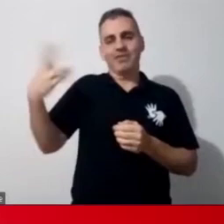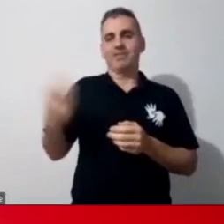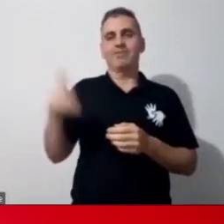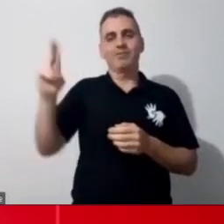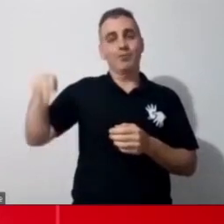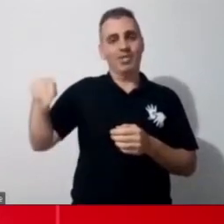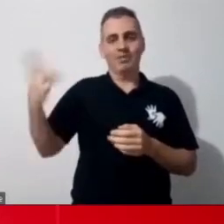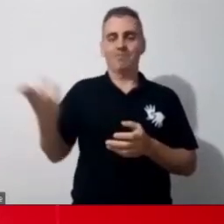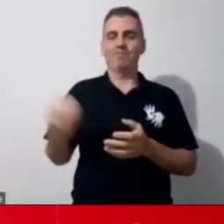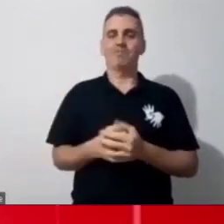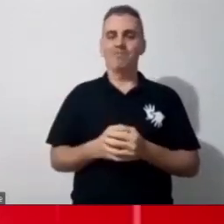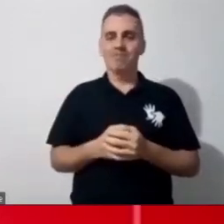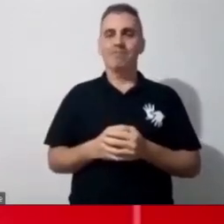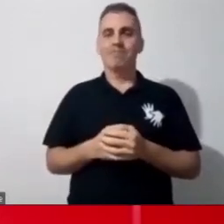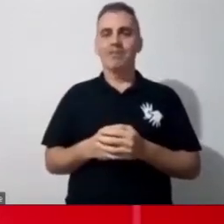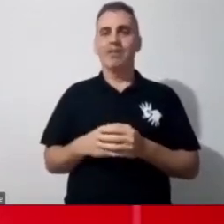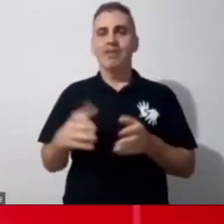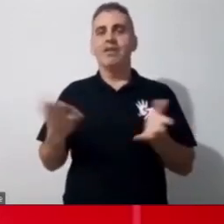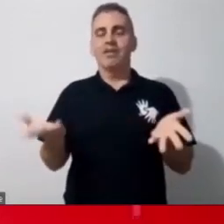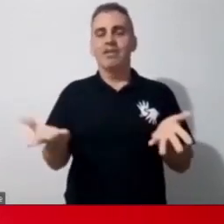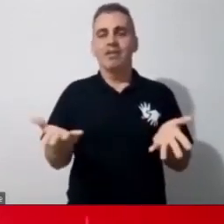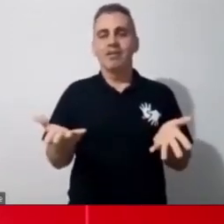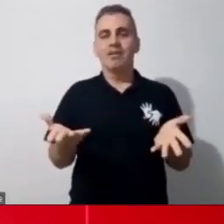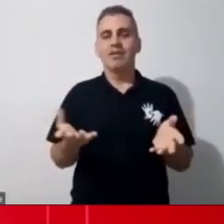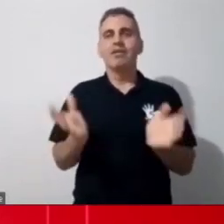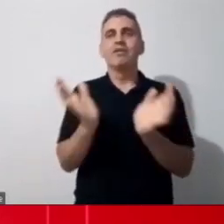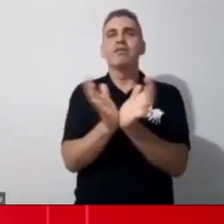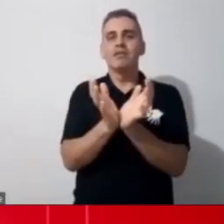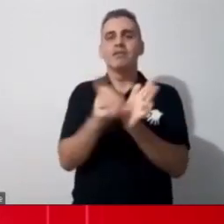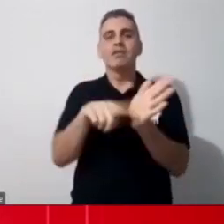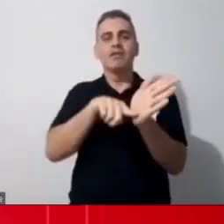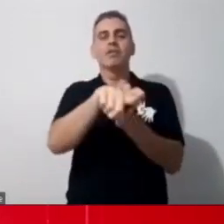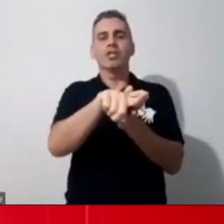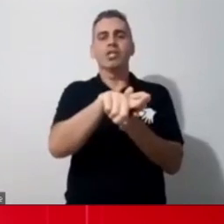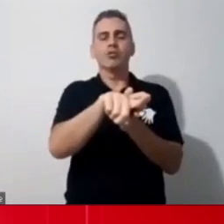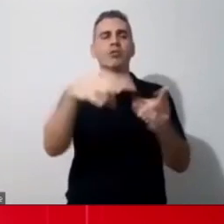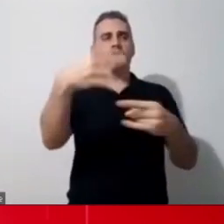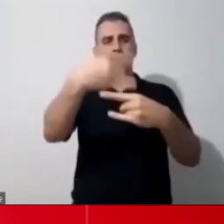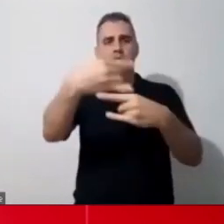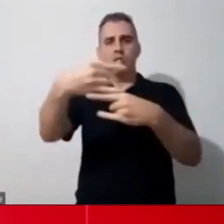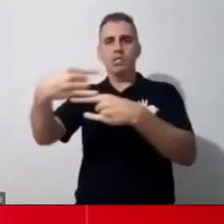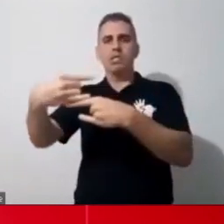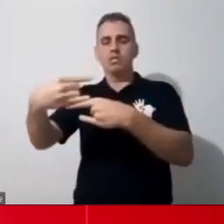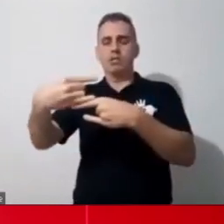Então, gurias, assim, eu peguei uma pergunta que, na verdade, são duas perguntas que eu vi ali no chat,